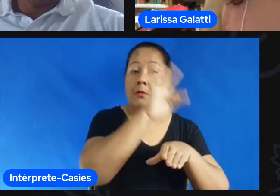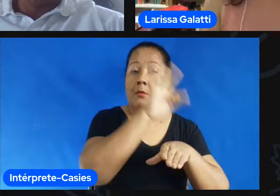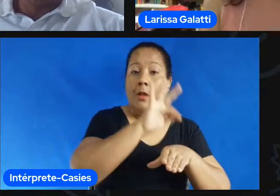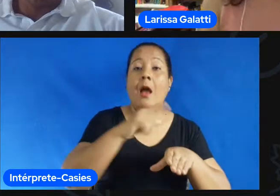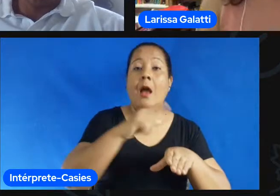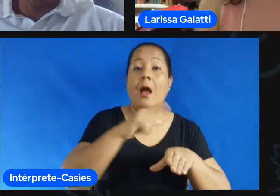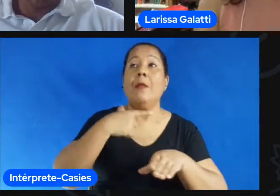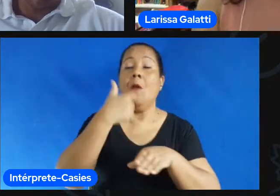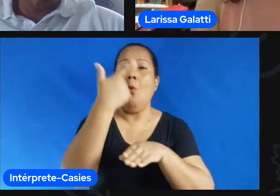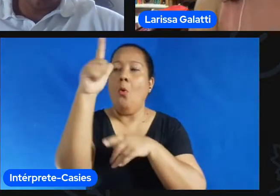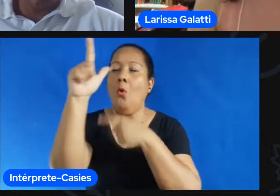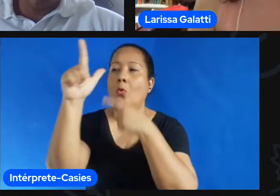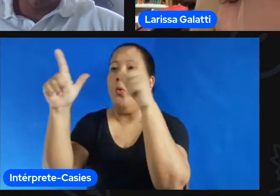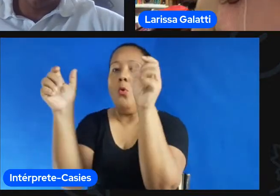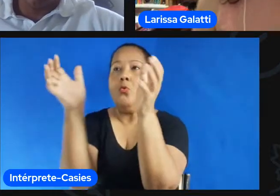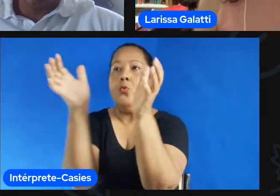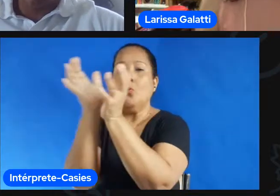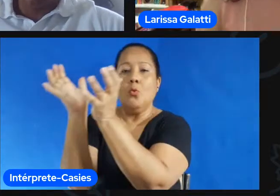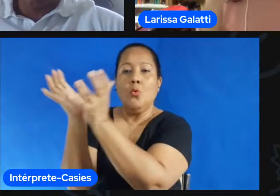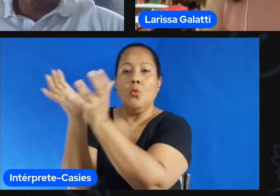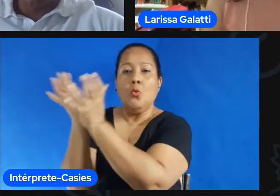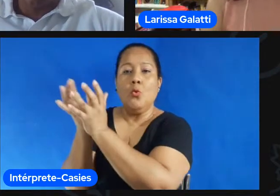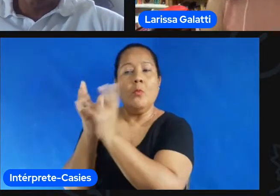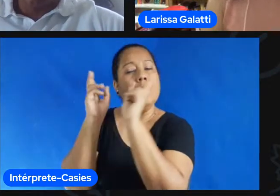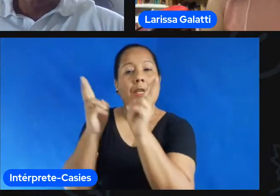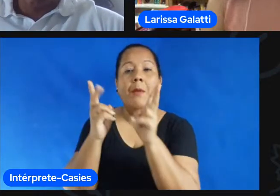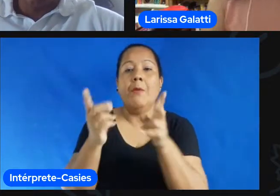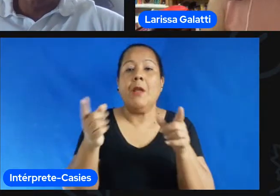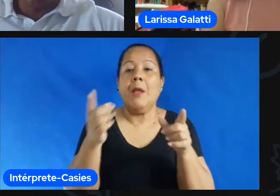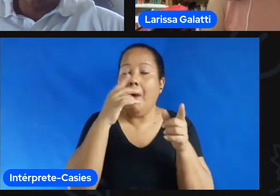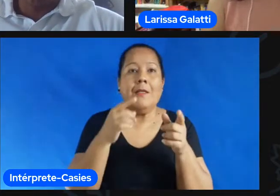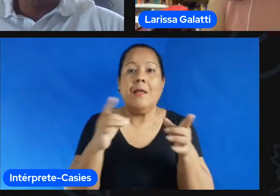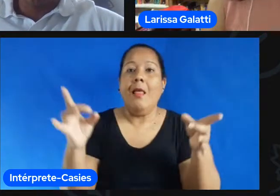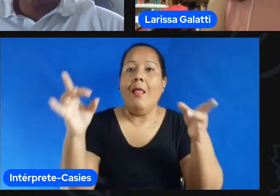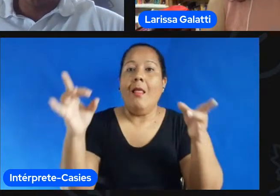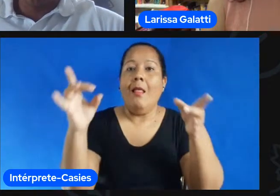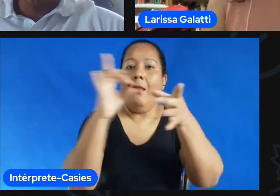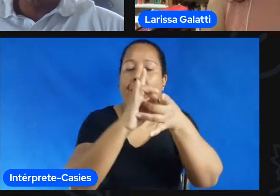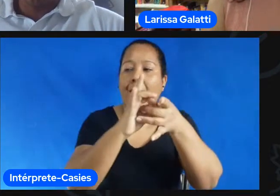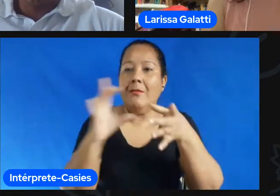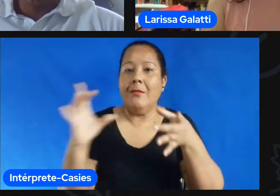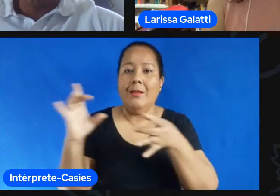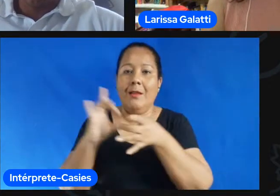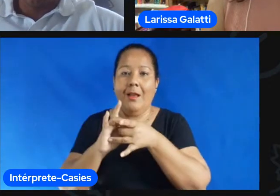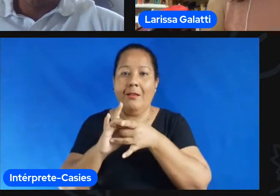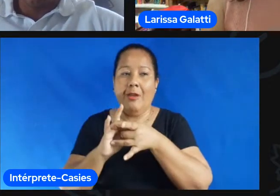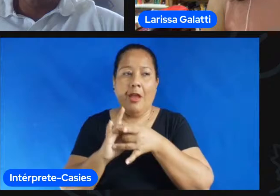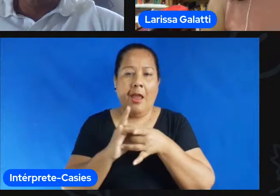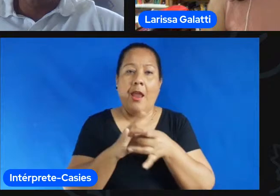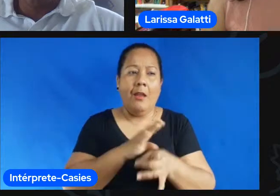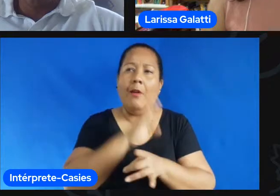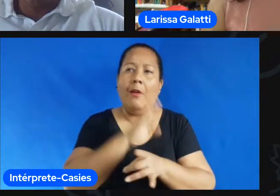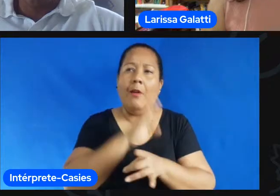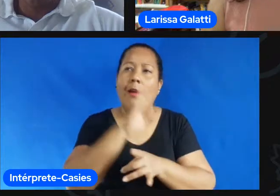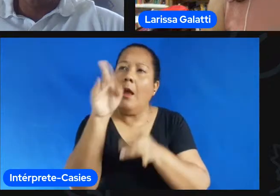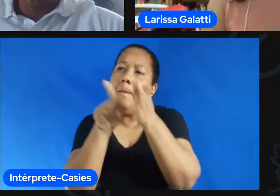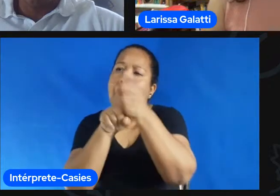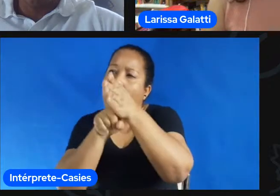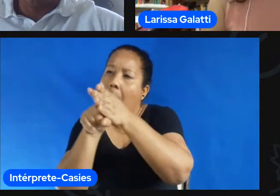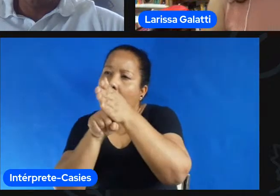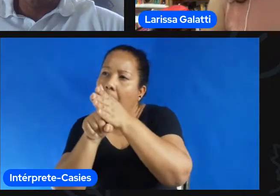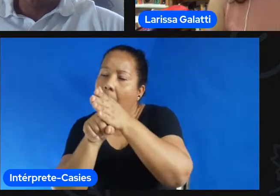universidade a universidade é um ambiente mais apropriadamente desenhado intencionalmente para a gente ter pesquisa também mas essa